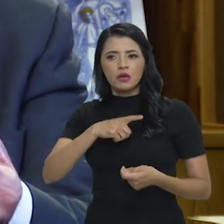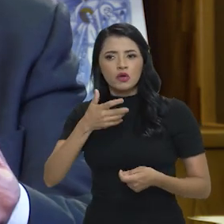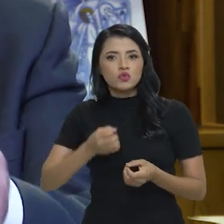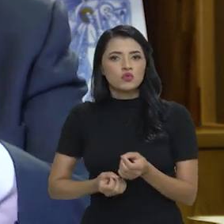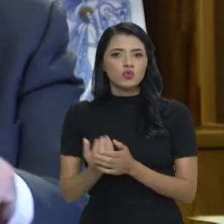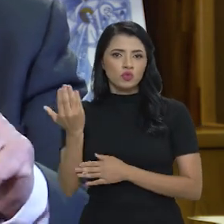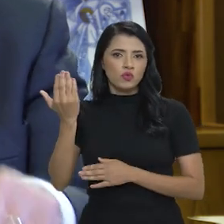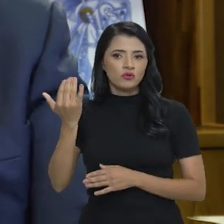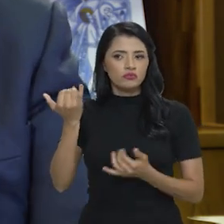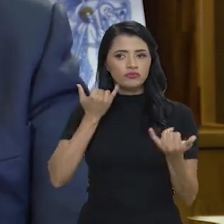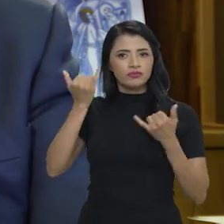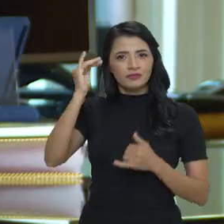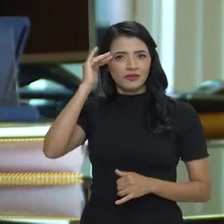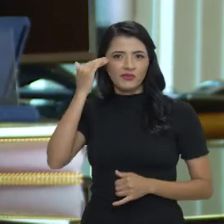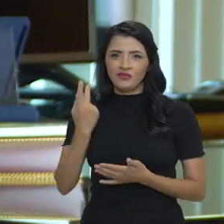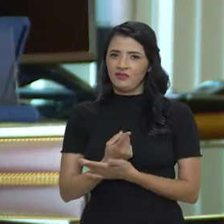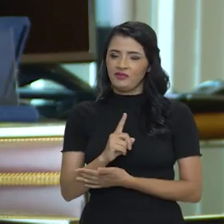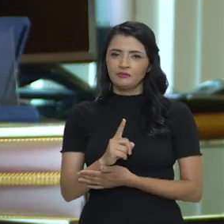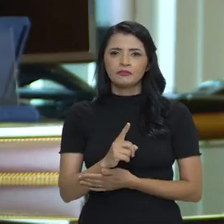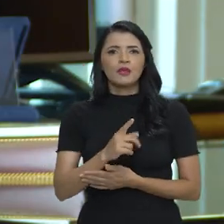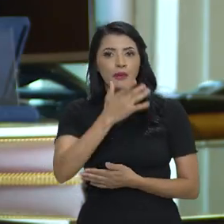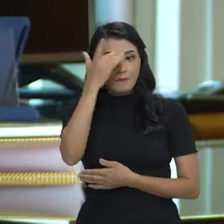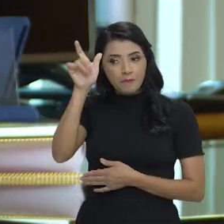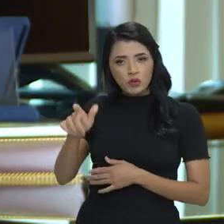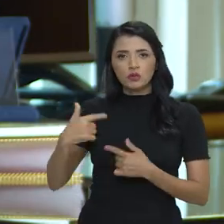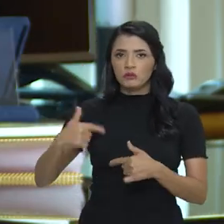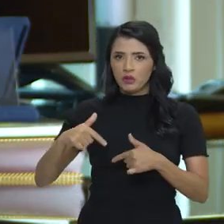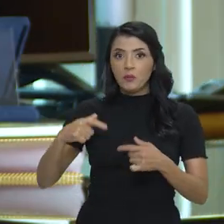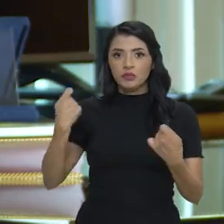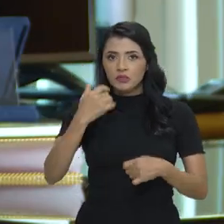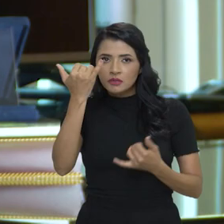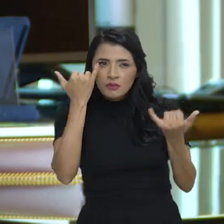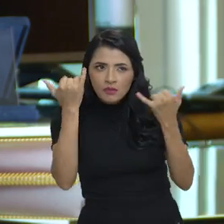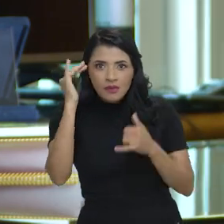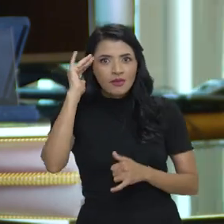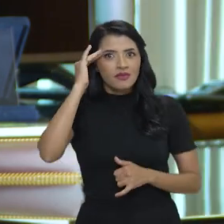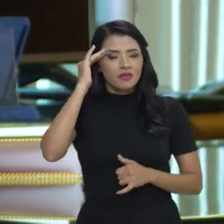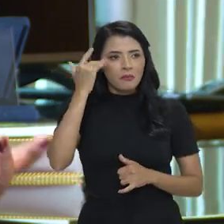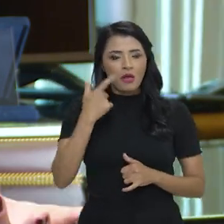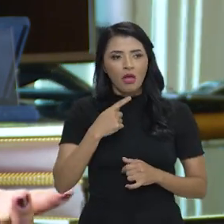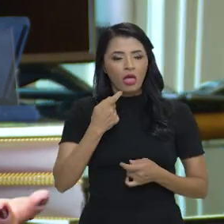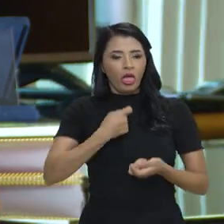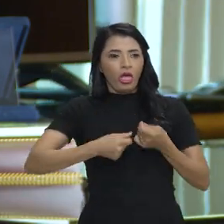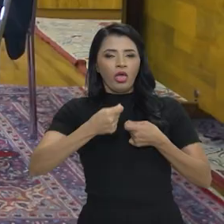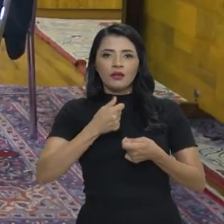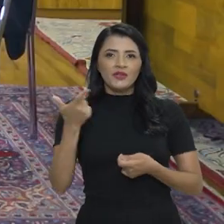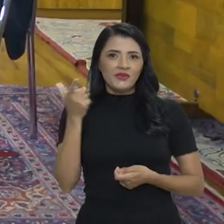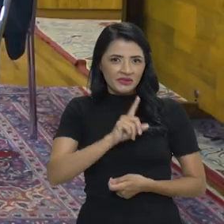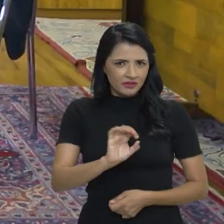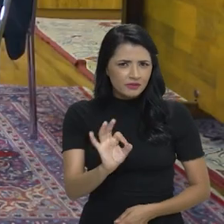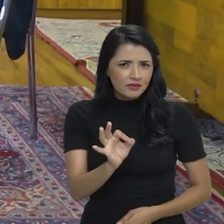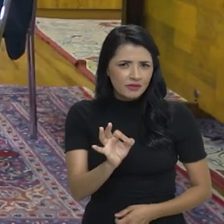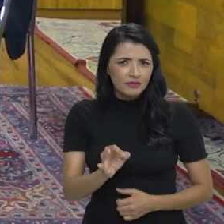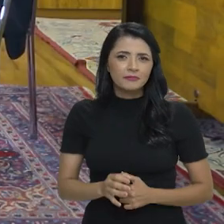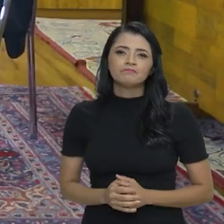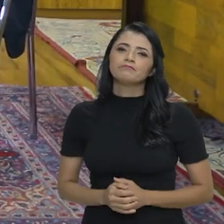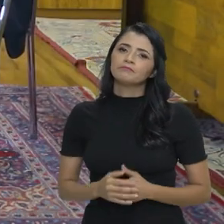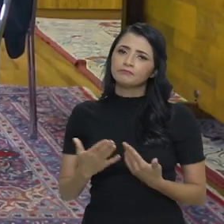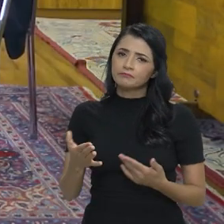construindo entendimento, isso não vai acontecer. O trabalhador também precisa estar consciente, para não ser enganado nessas situações.